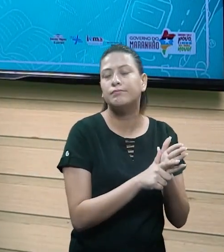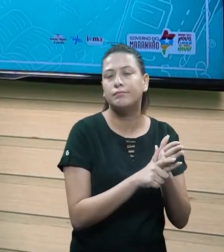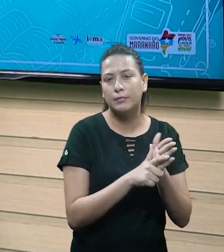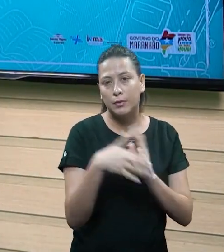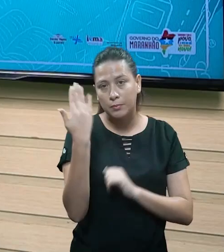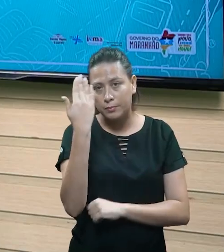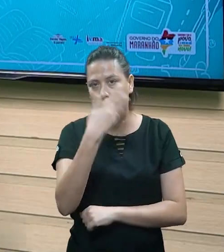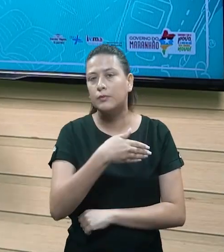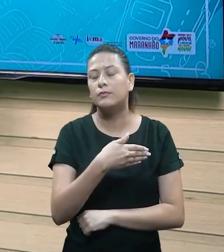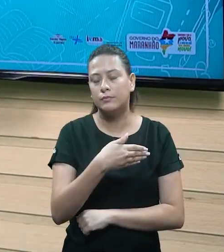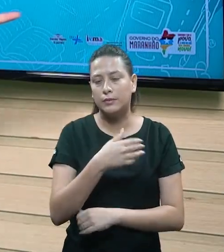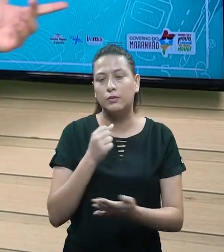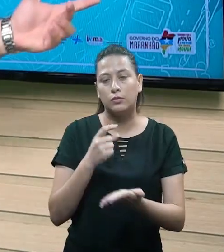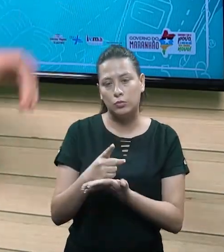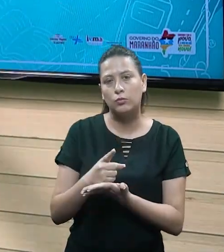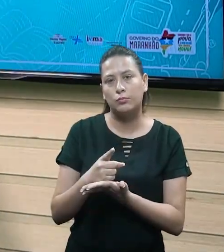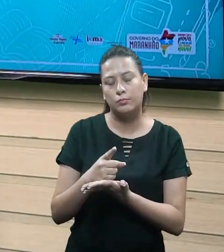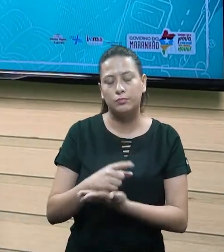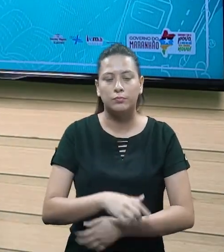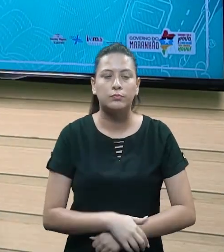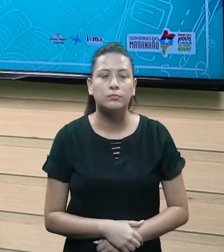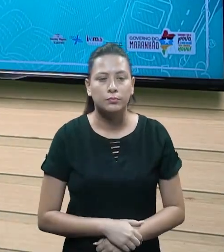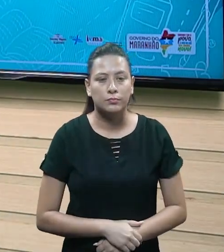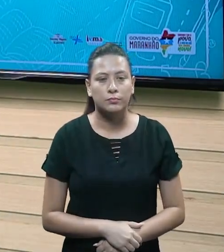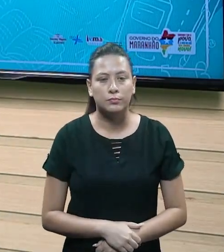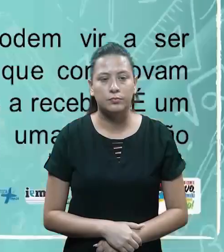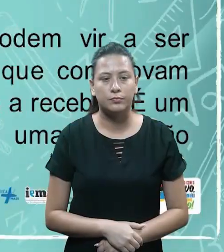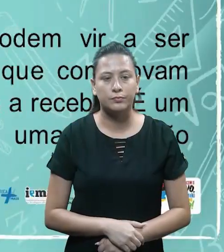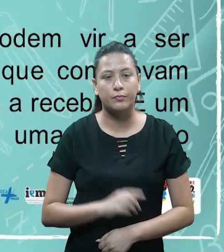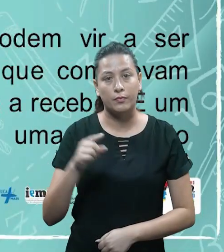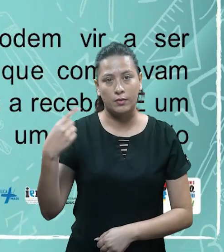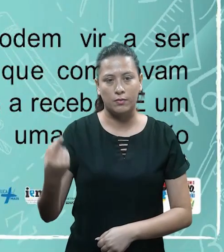um documento comprobatório, é um documento fiscal.